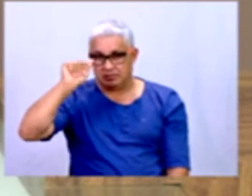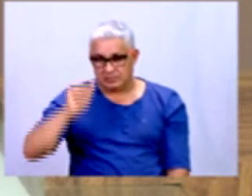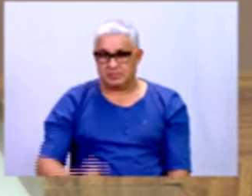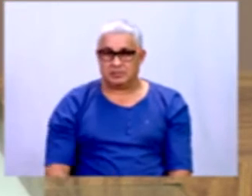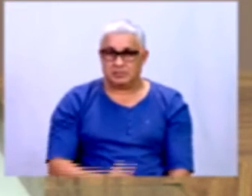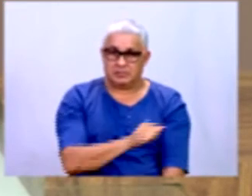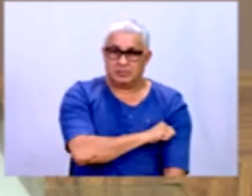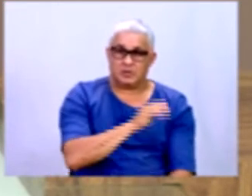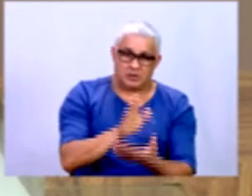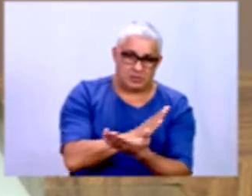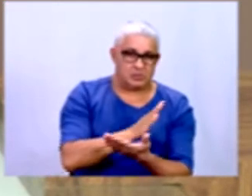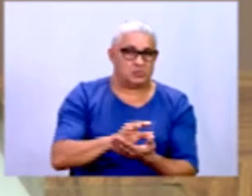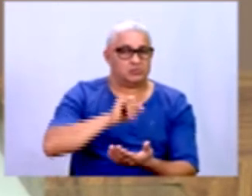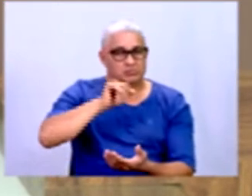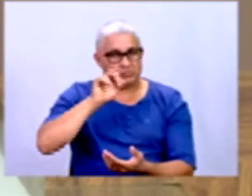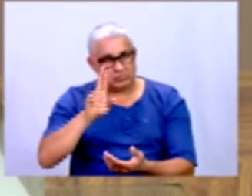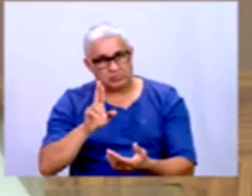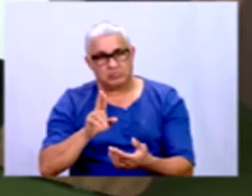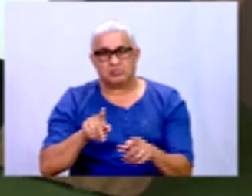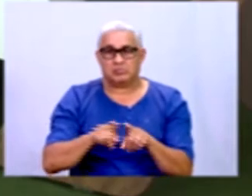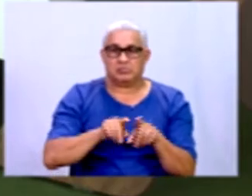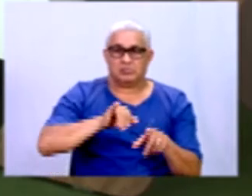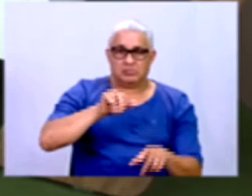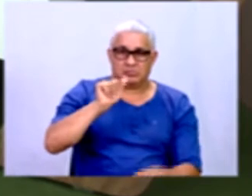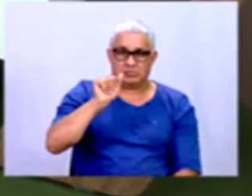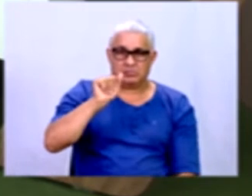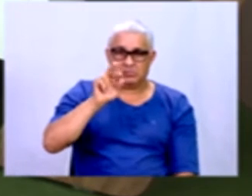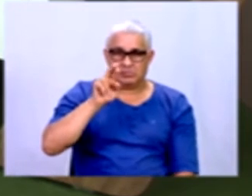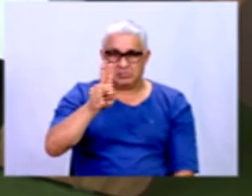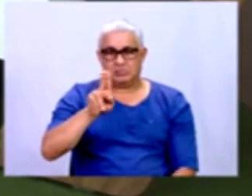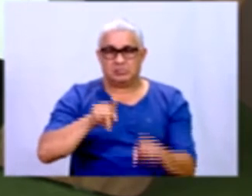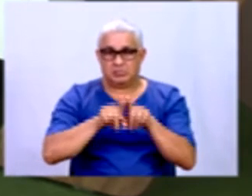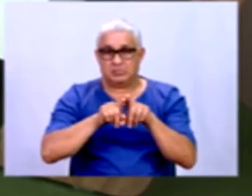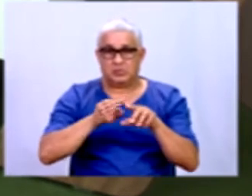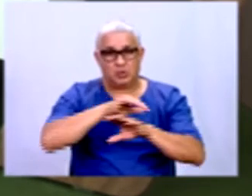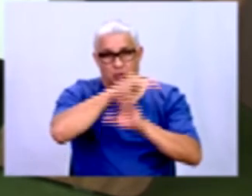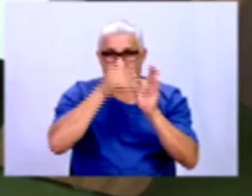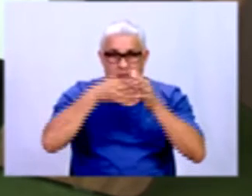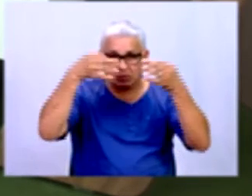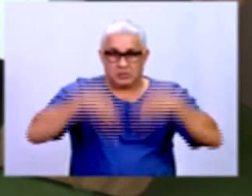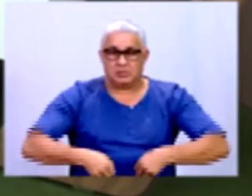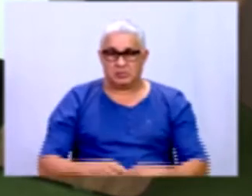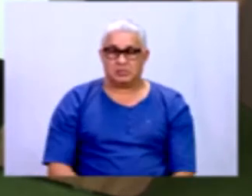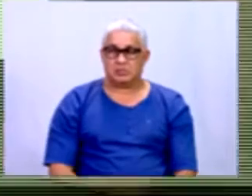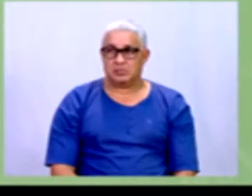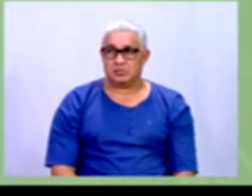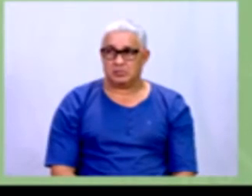respondeu, Jaru respondeu, tudo certo. Maravilha. Todo mundo acertou. Vamos para a próxima, então.